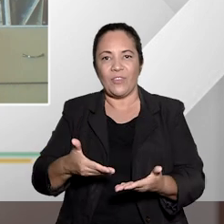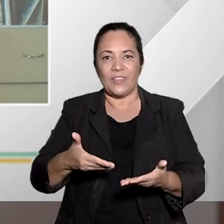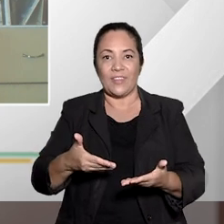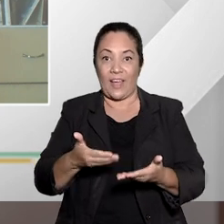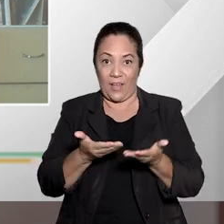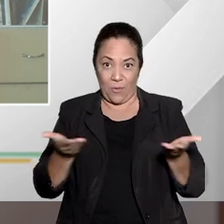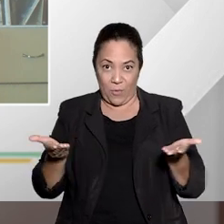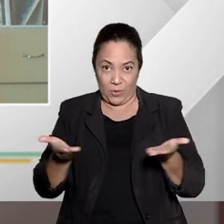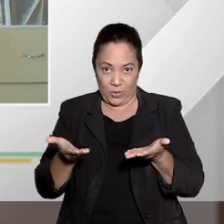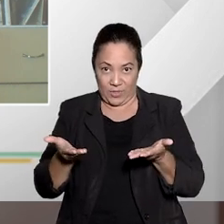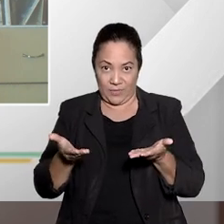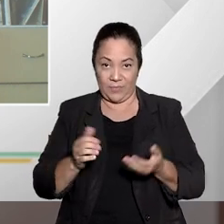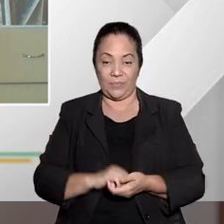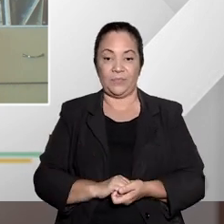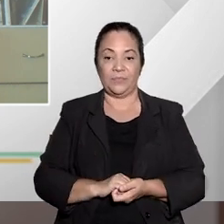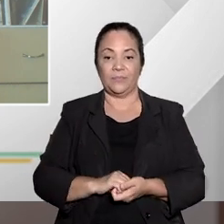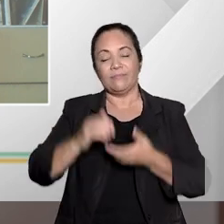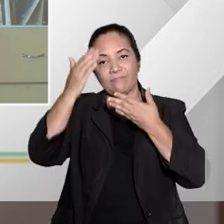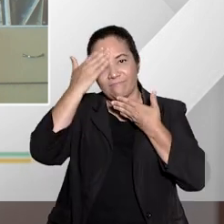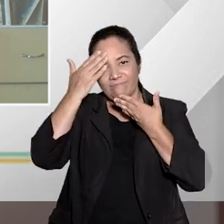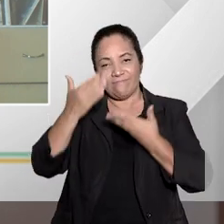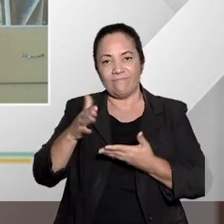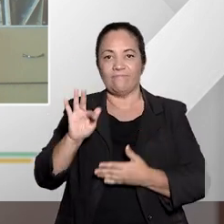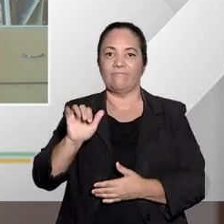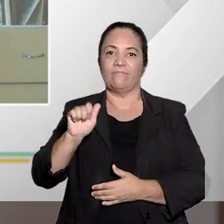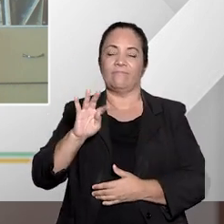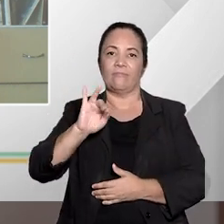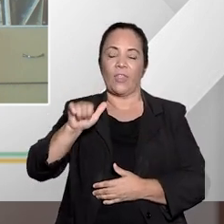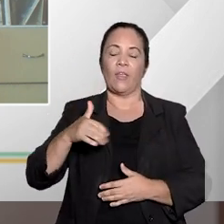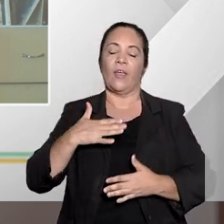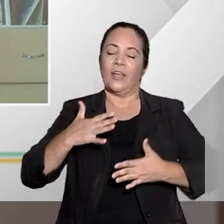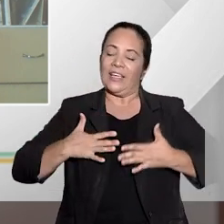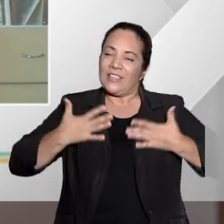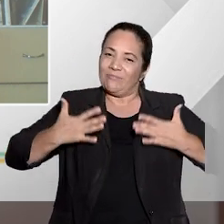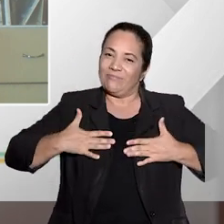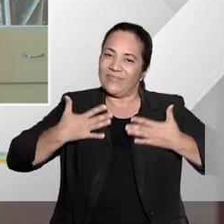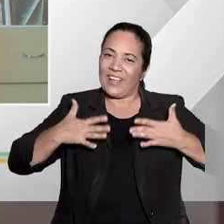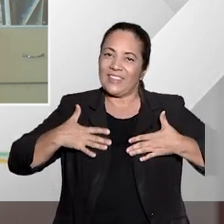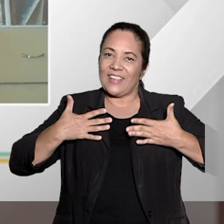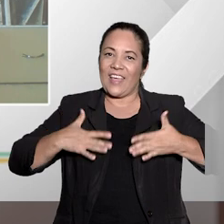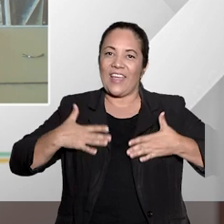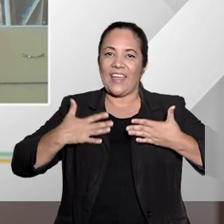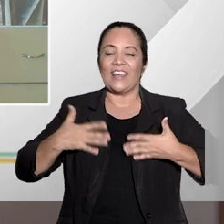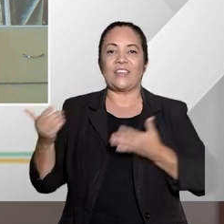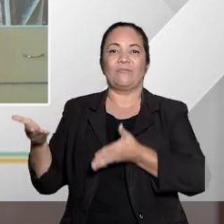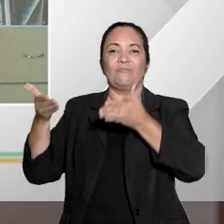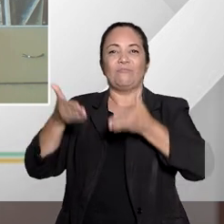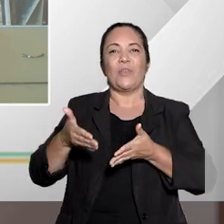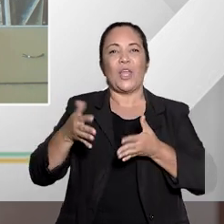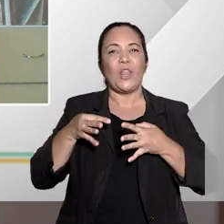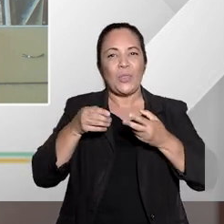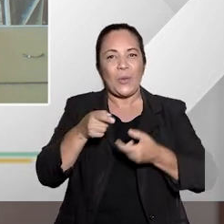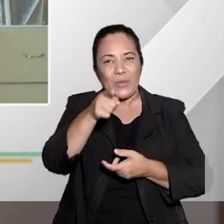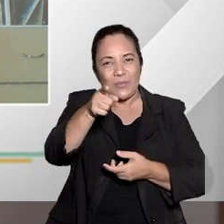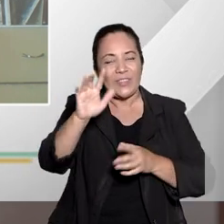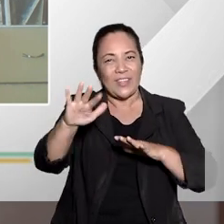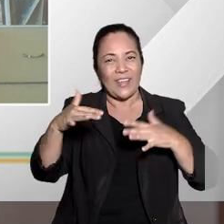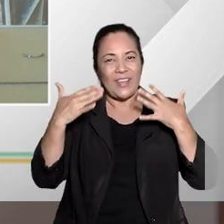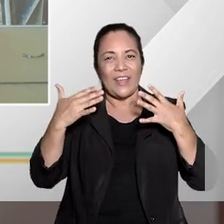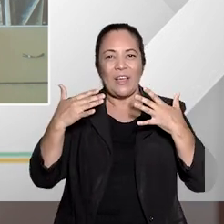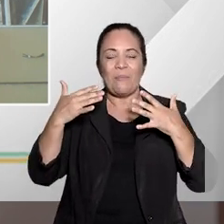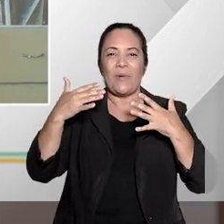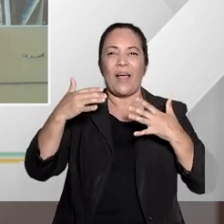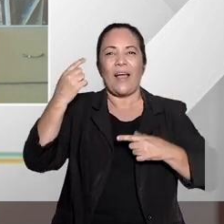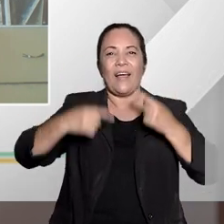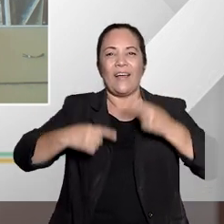Entender Direito de hoje. Muito obrigada, Fátima. É prazer estar aqui com você e com todos os nossos telespectadores e poder